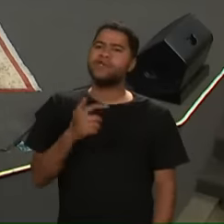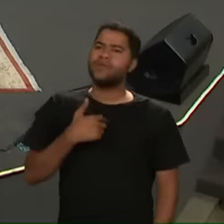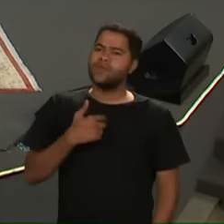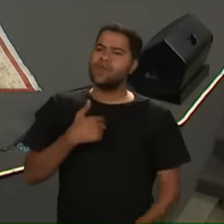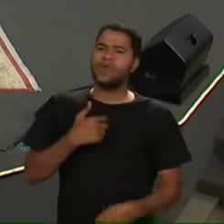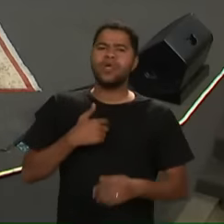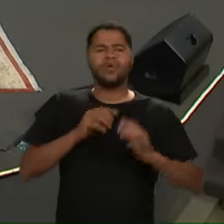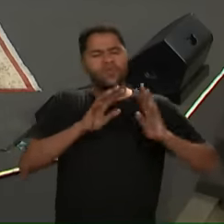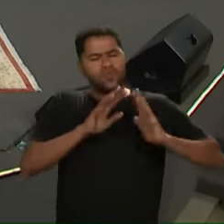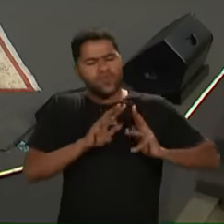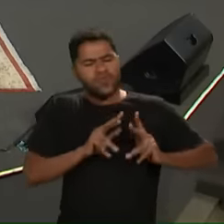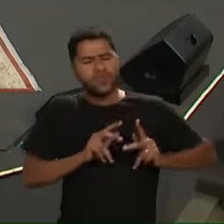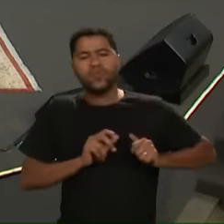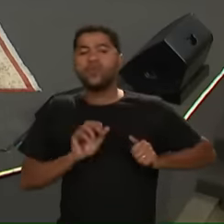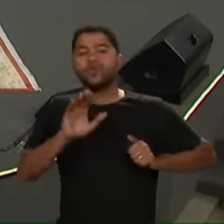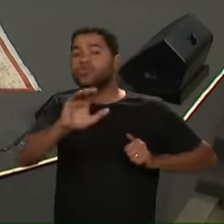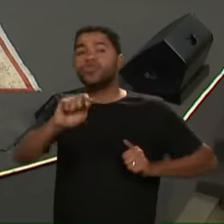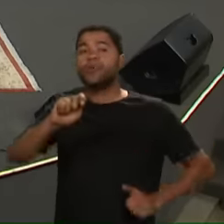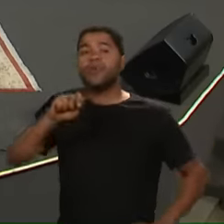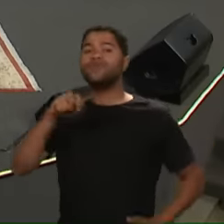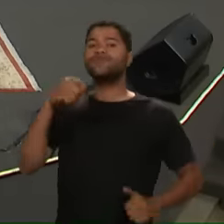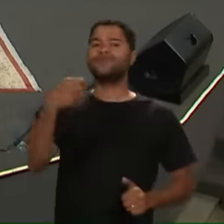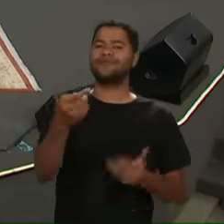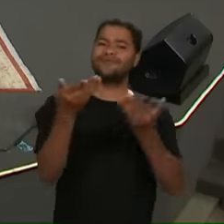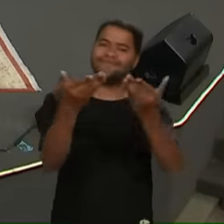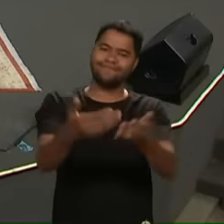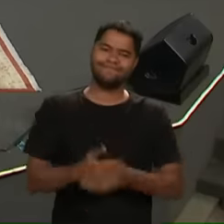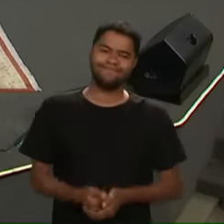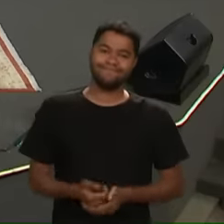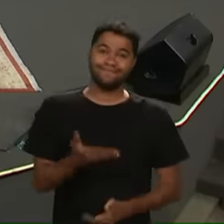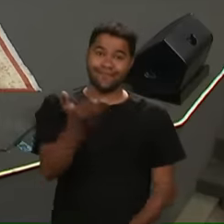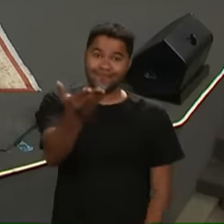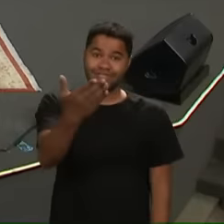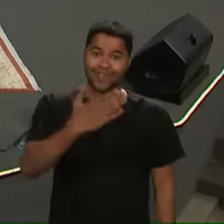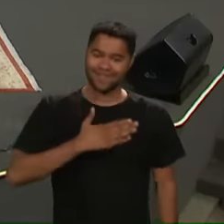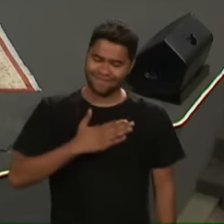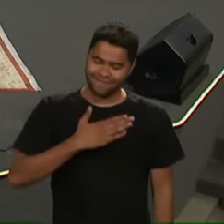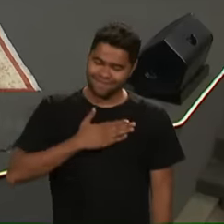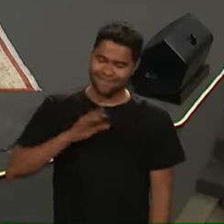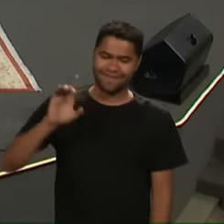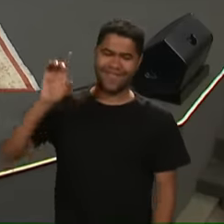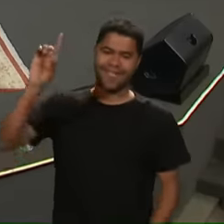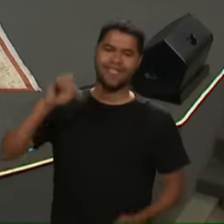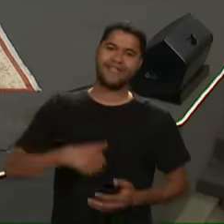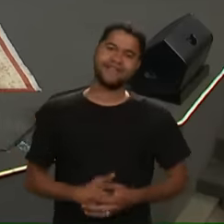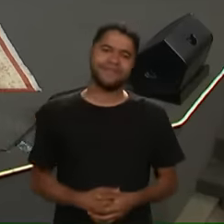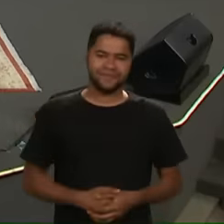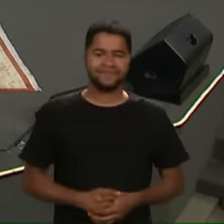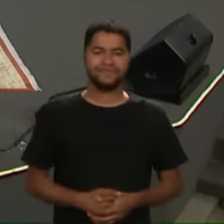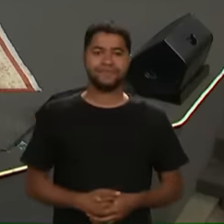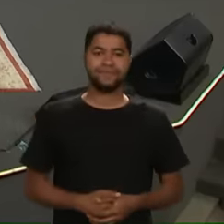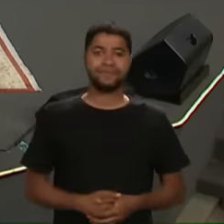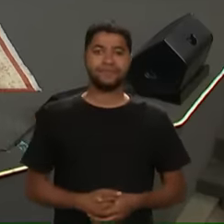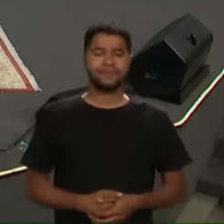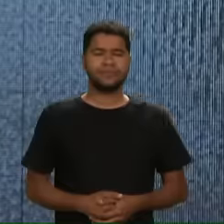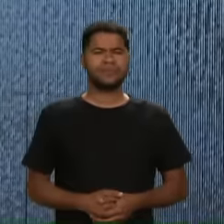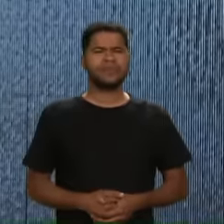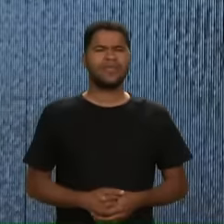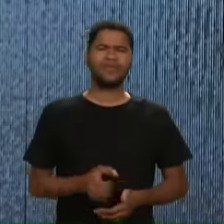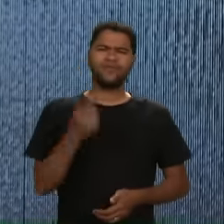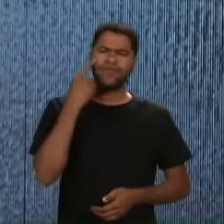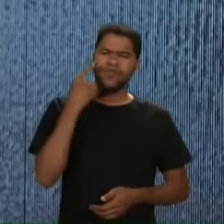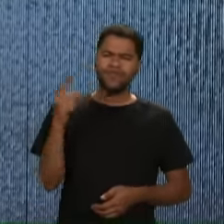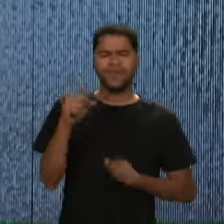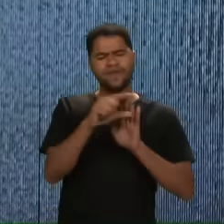Chamei-te pelo teu nome Tu és meu Aparentemente você